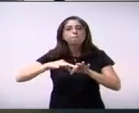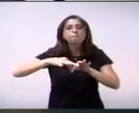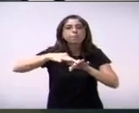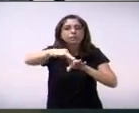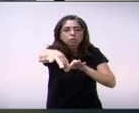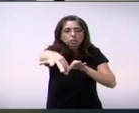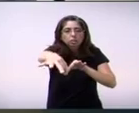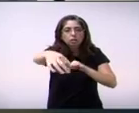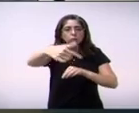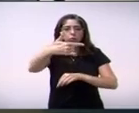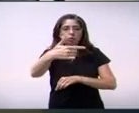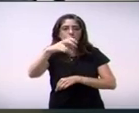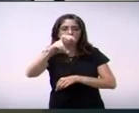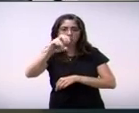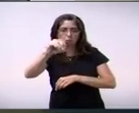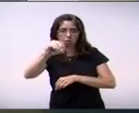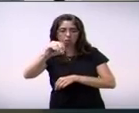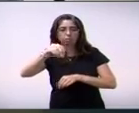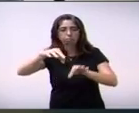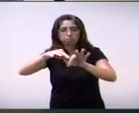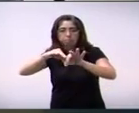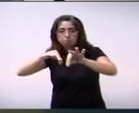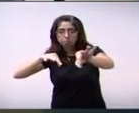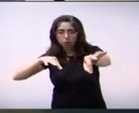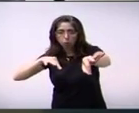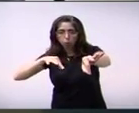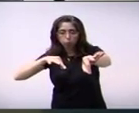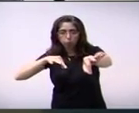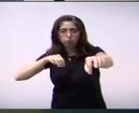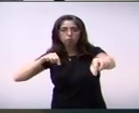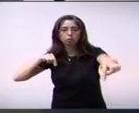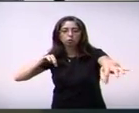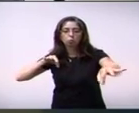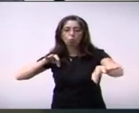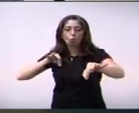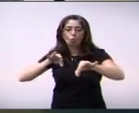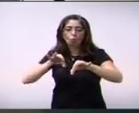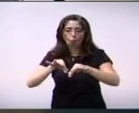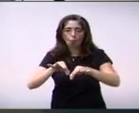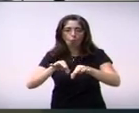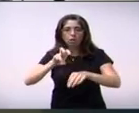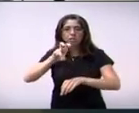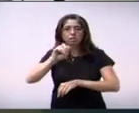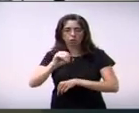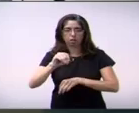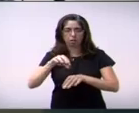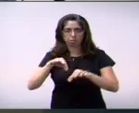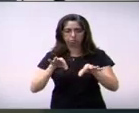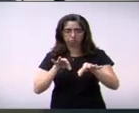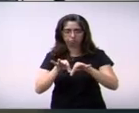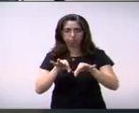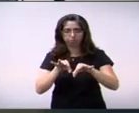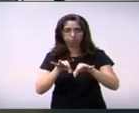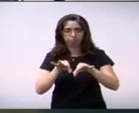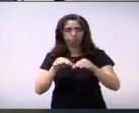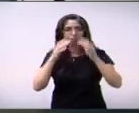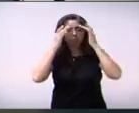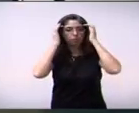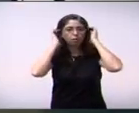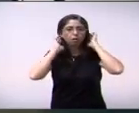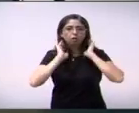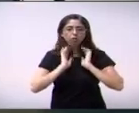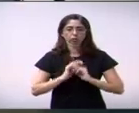metros para 50 metros. Com 250 metros, senhores,